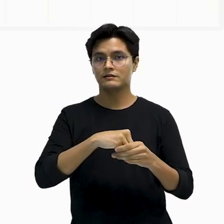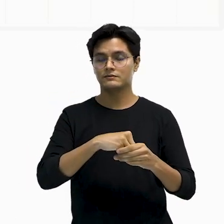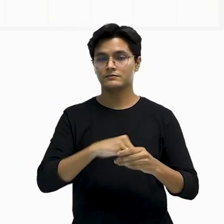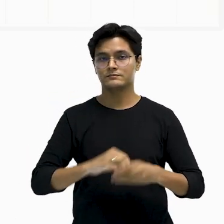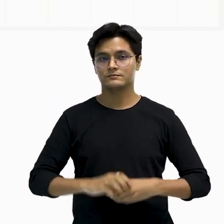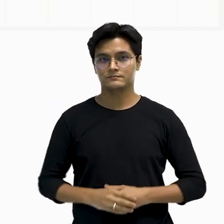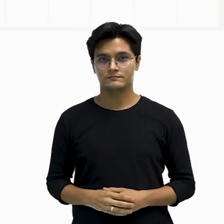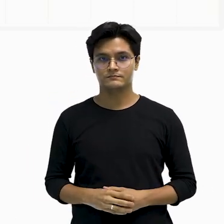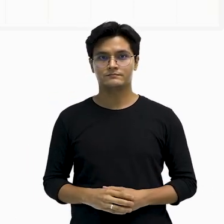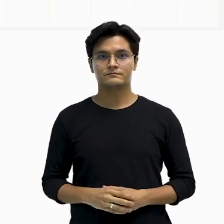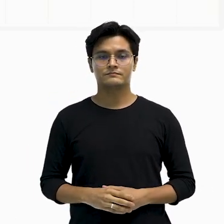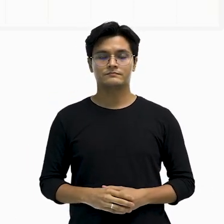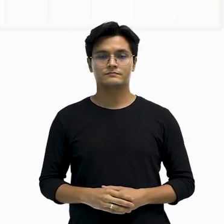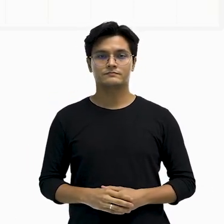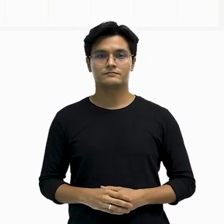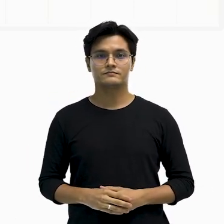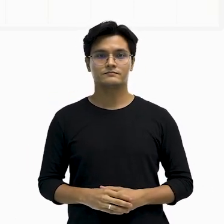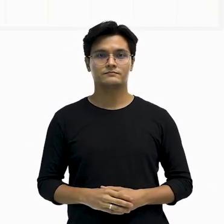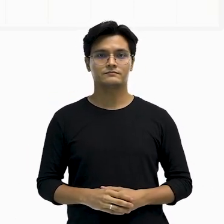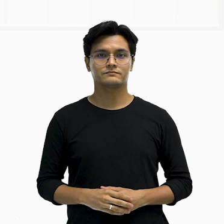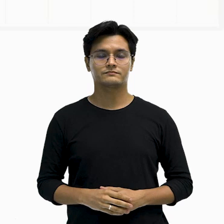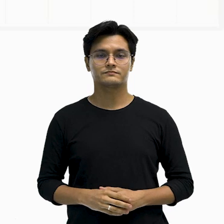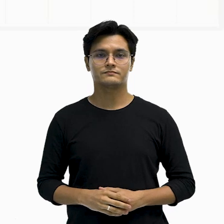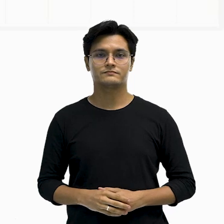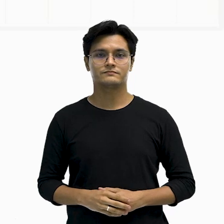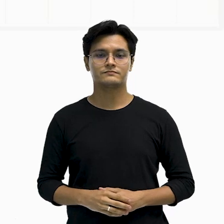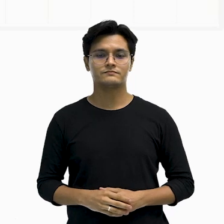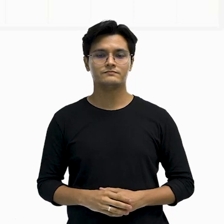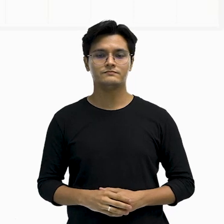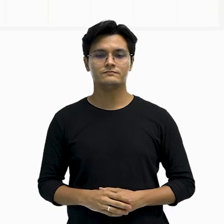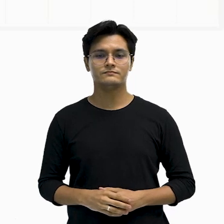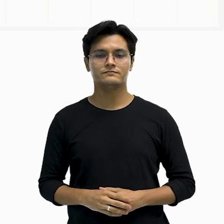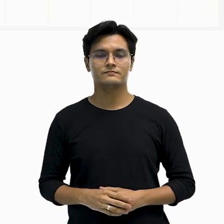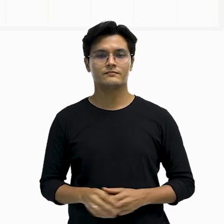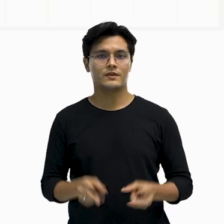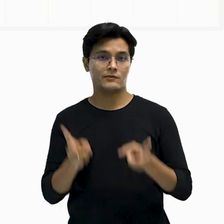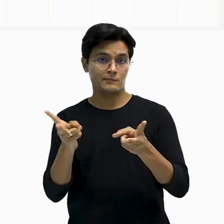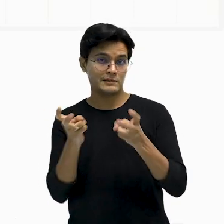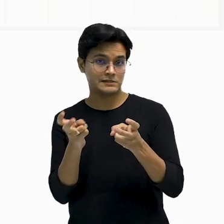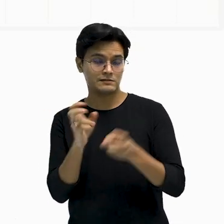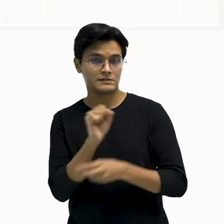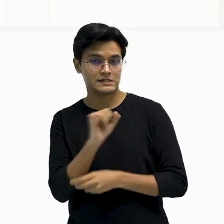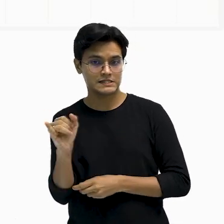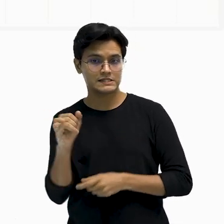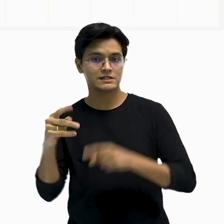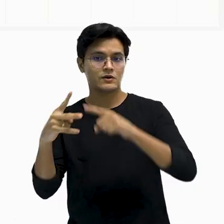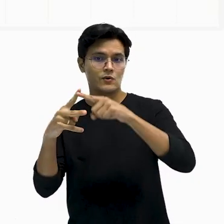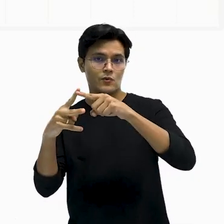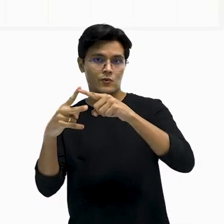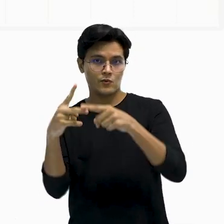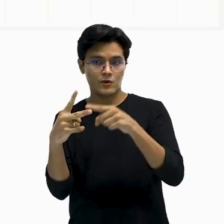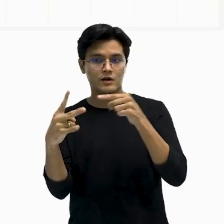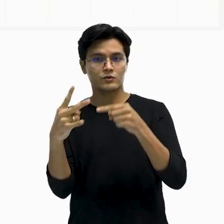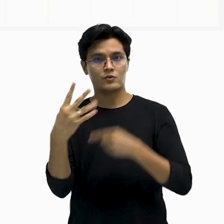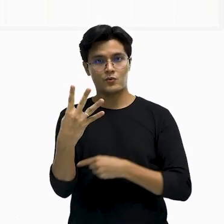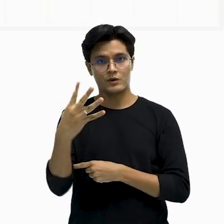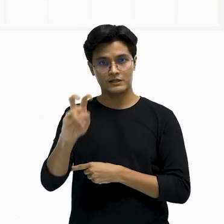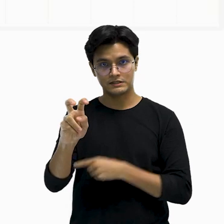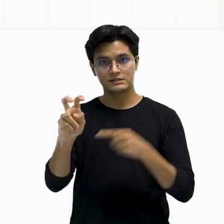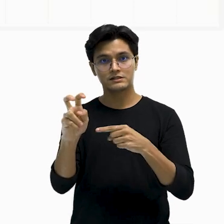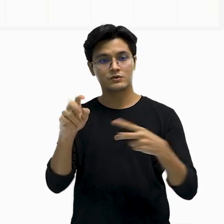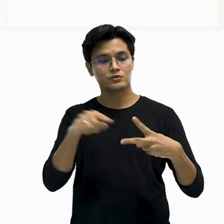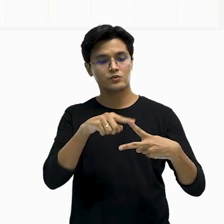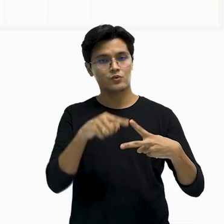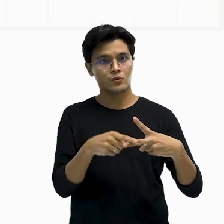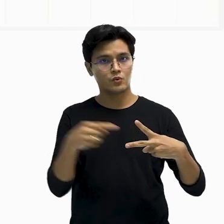Bom, veja que se esse ângulo vale 45, esse outro ângulo